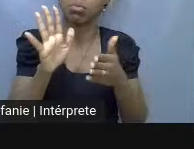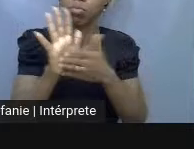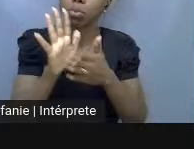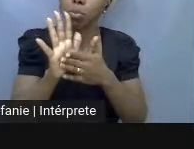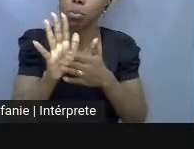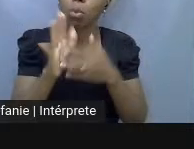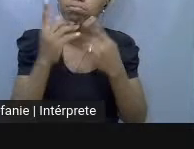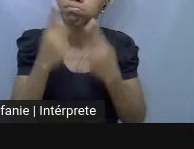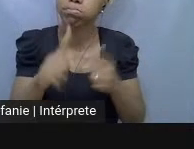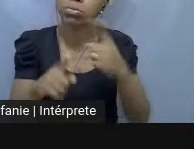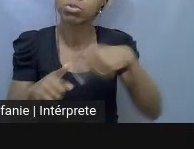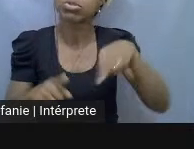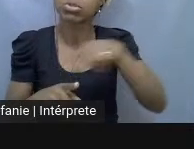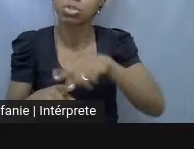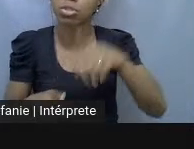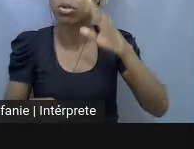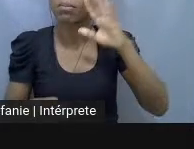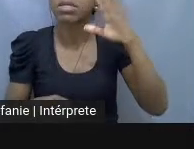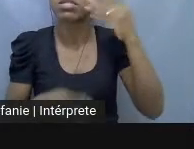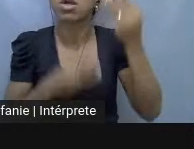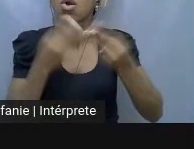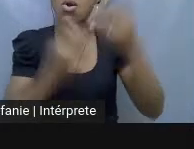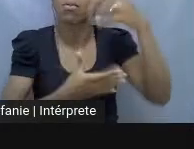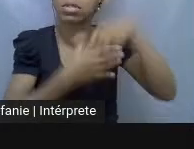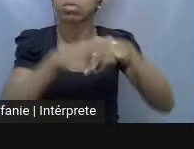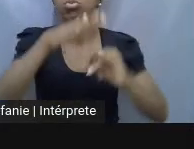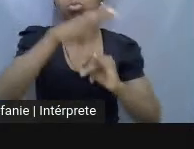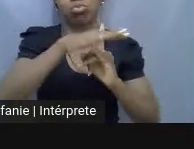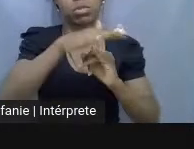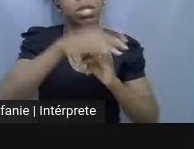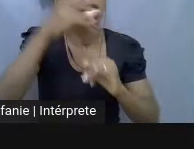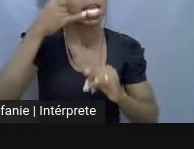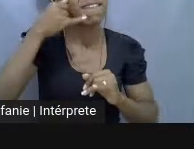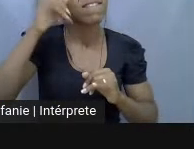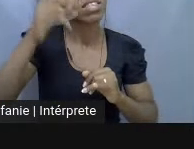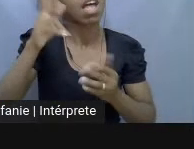repensar o espaço institucional para não continuar na mesma.